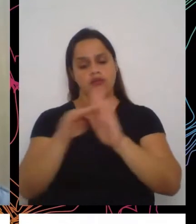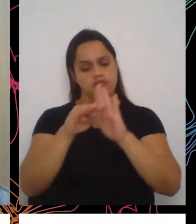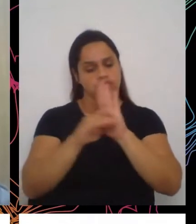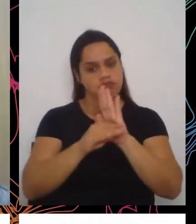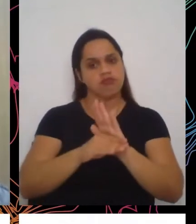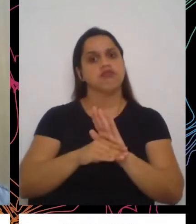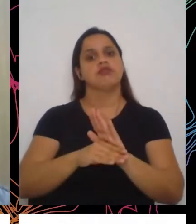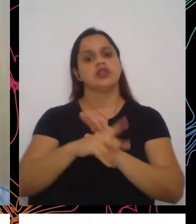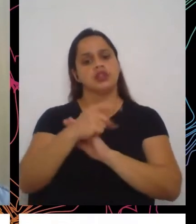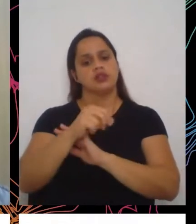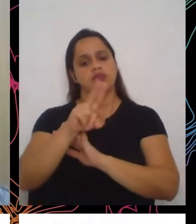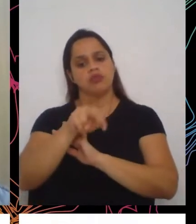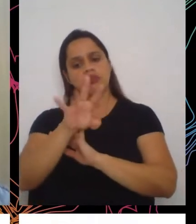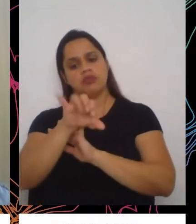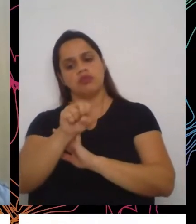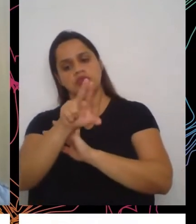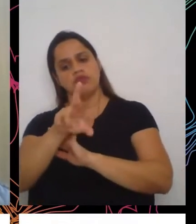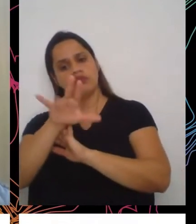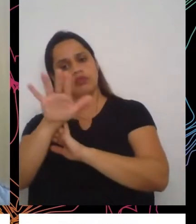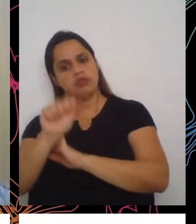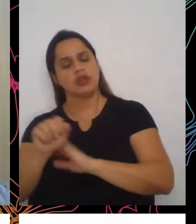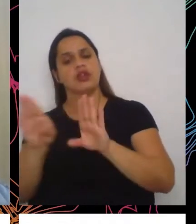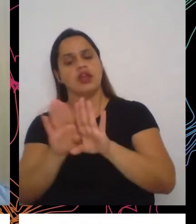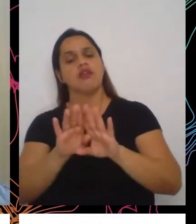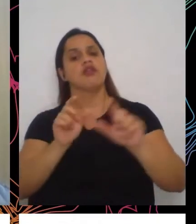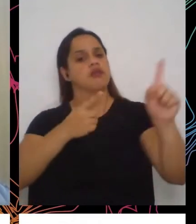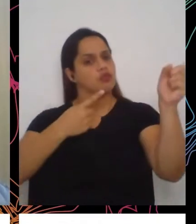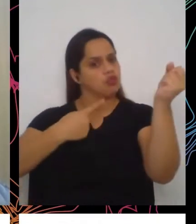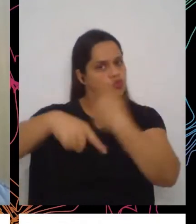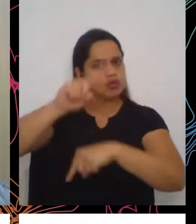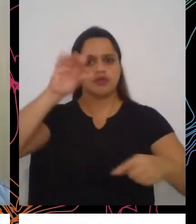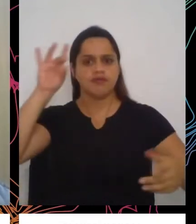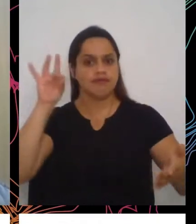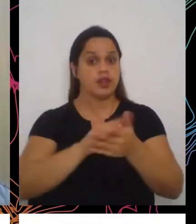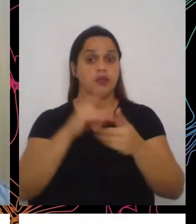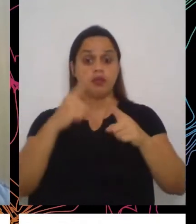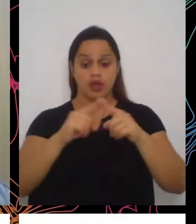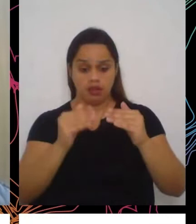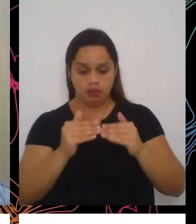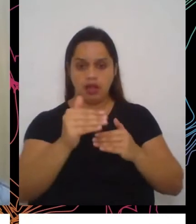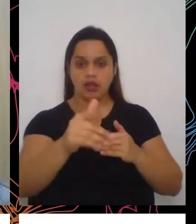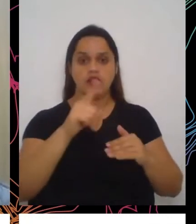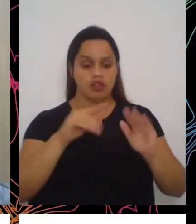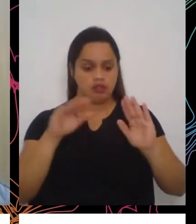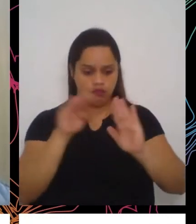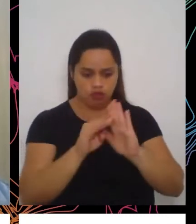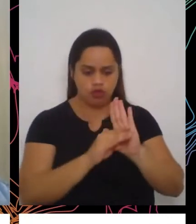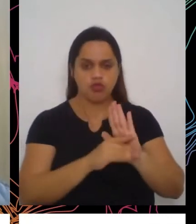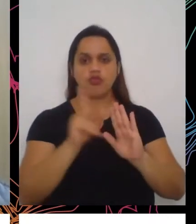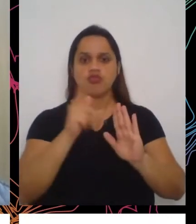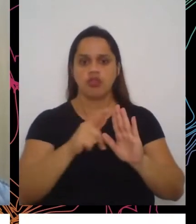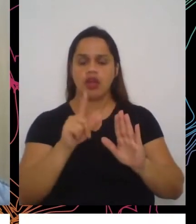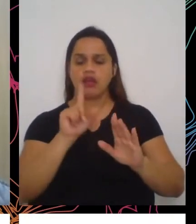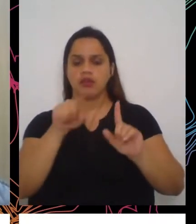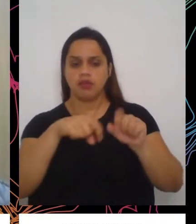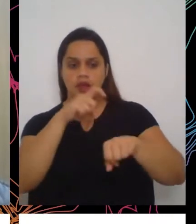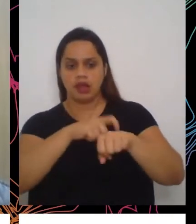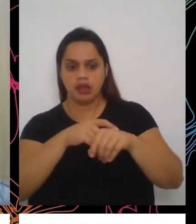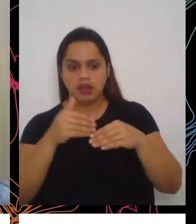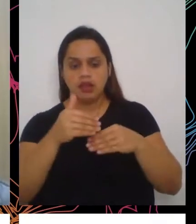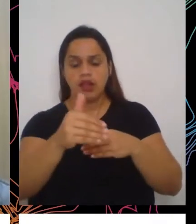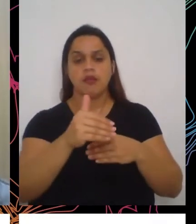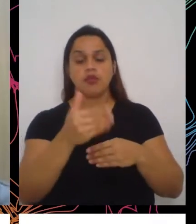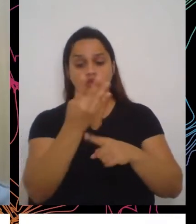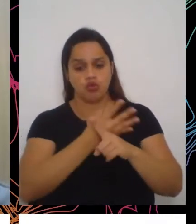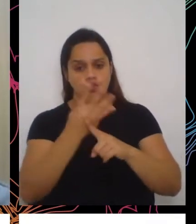drásticas, né, é importante que a gente diga que, a partir daí, a medida provisória do ano passado, dos últimos quatro meses, ela já